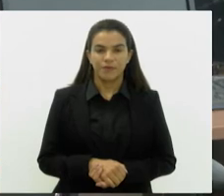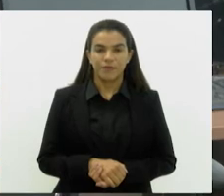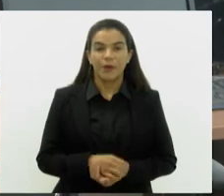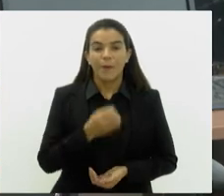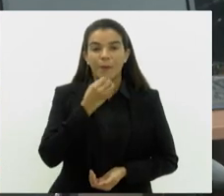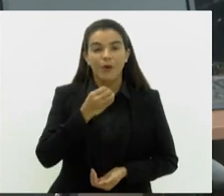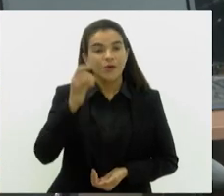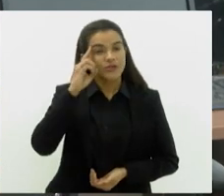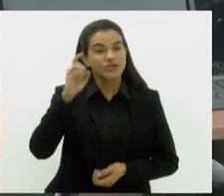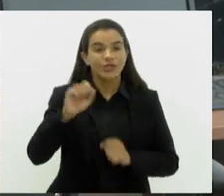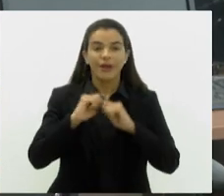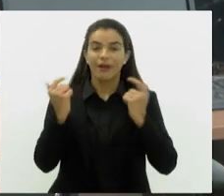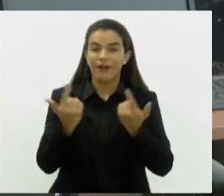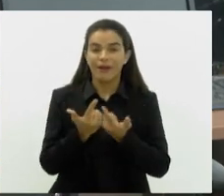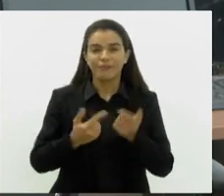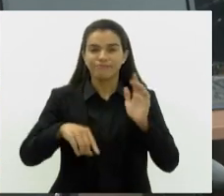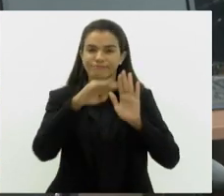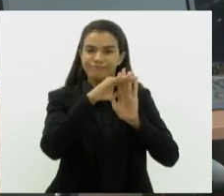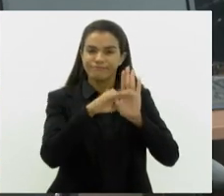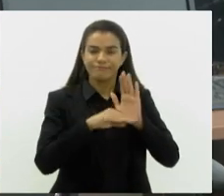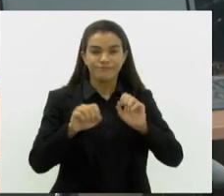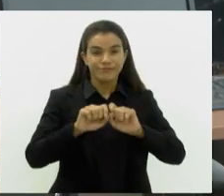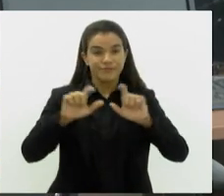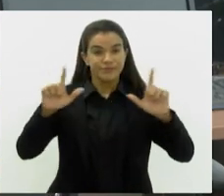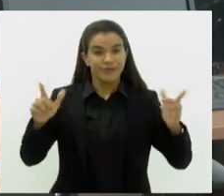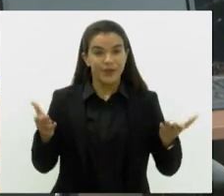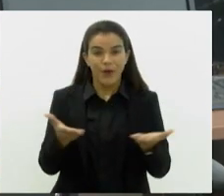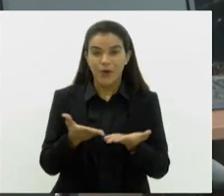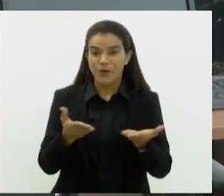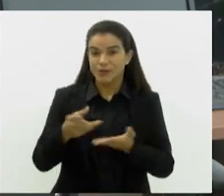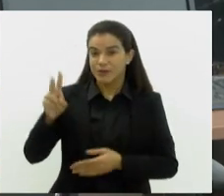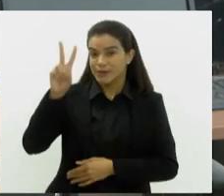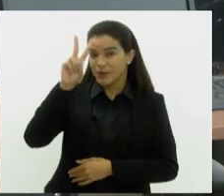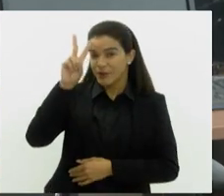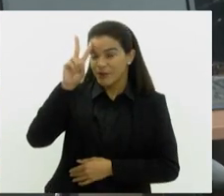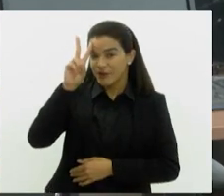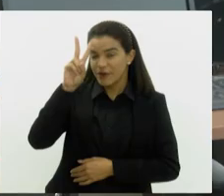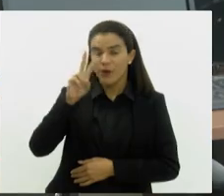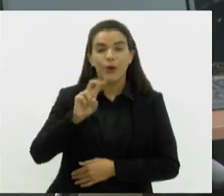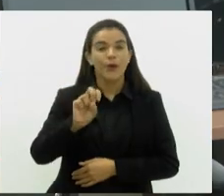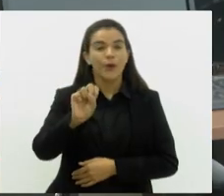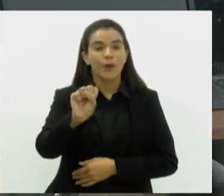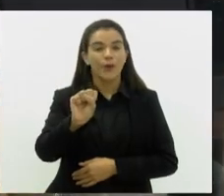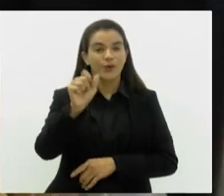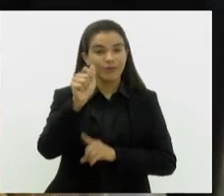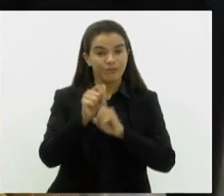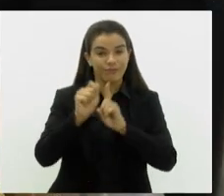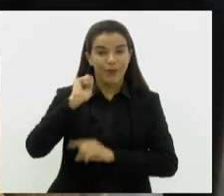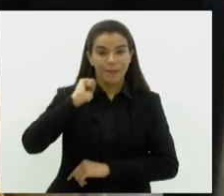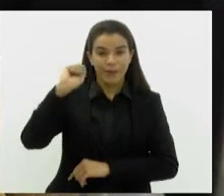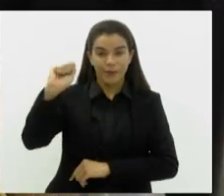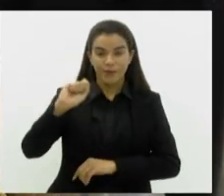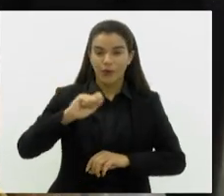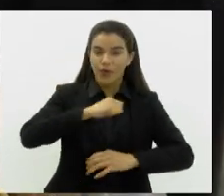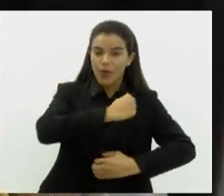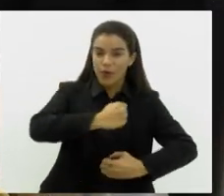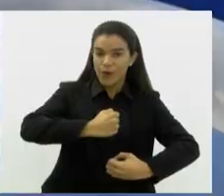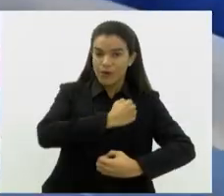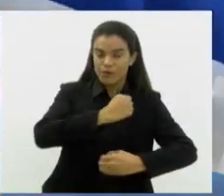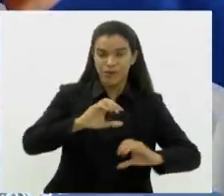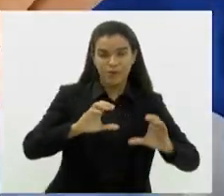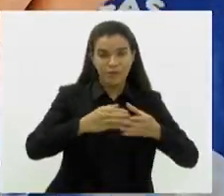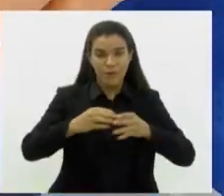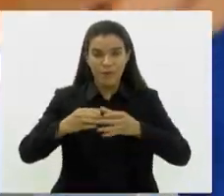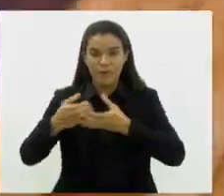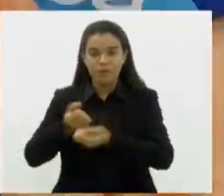O Bom Dia Alerj traz os seguintes destaques nesta segunda-feira, 8 de abril. Cozinhas comunitárias do Rio já